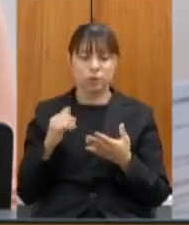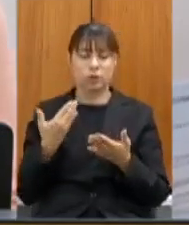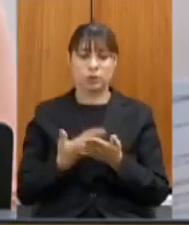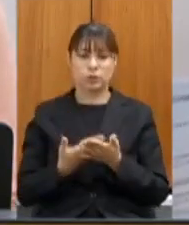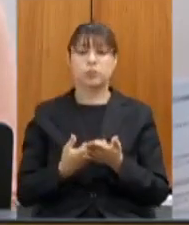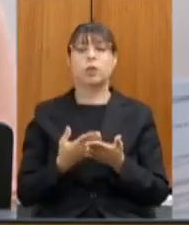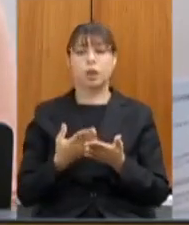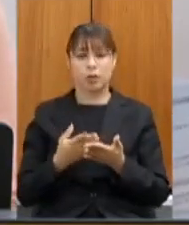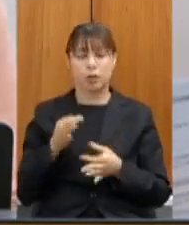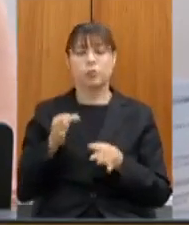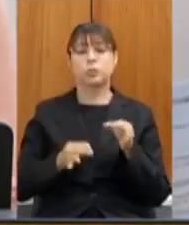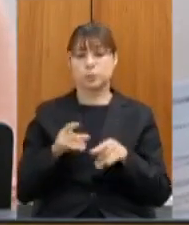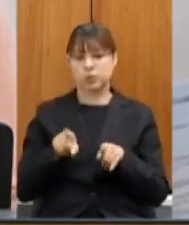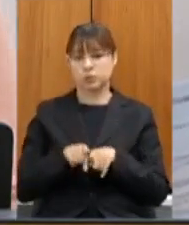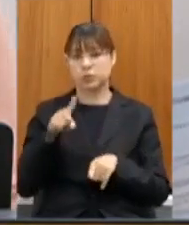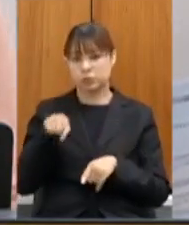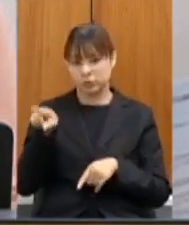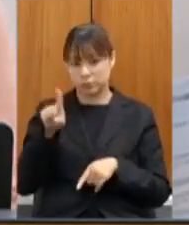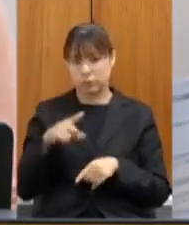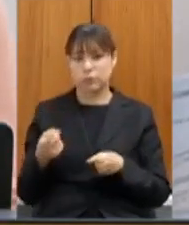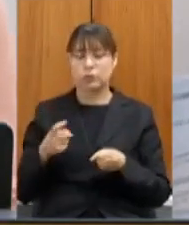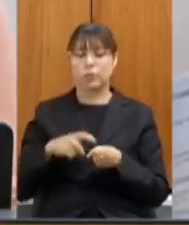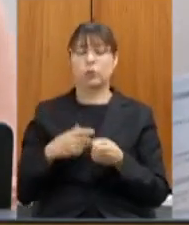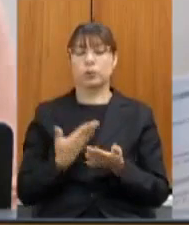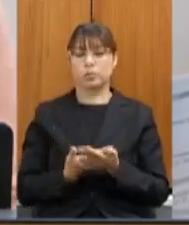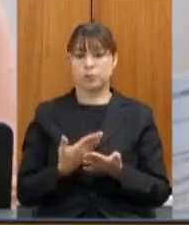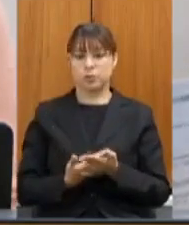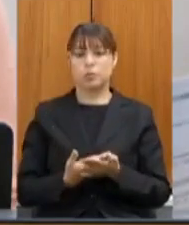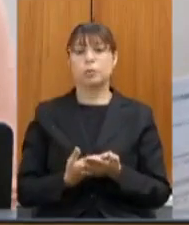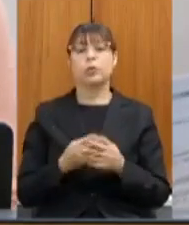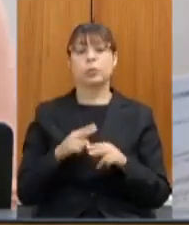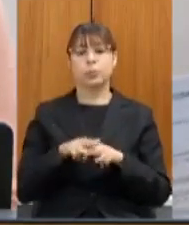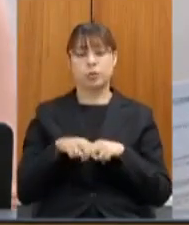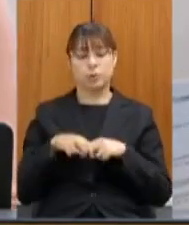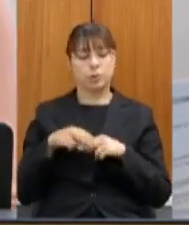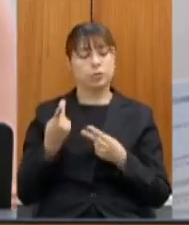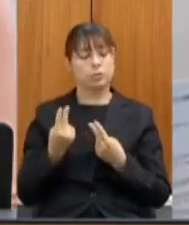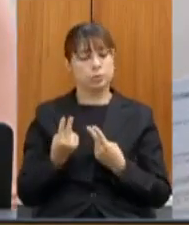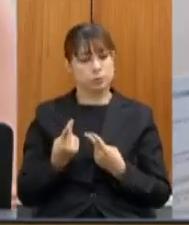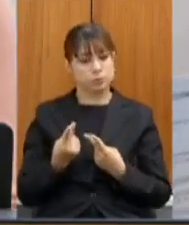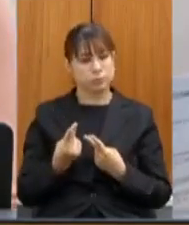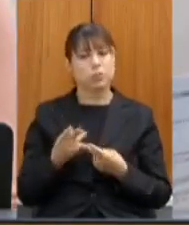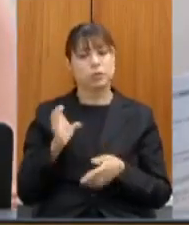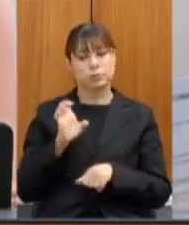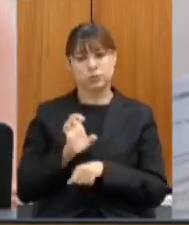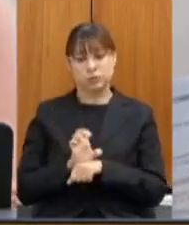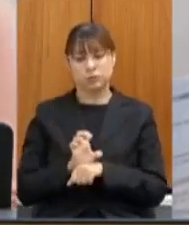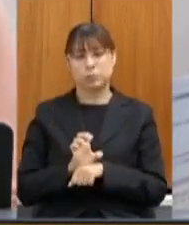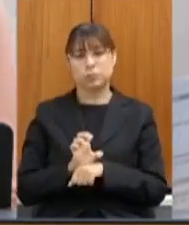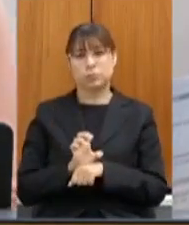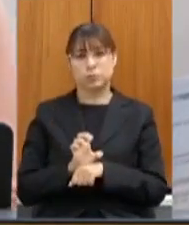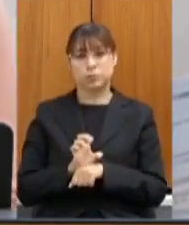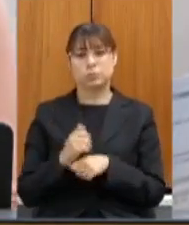suspensa pelo Tribunal exatamente com a mesma discussão que o Estado comprovasse as